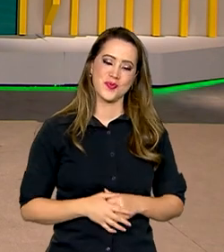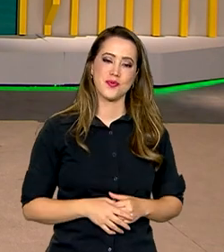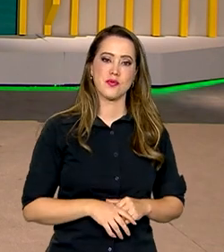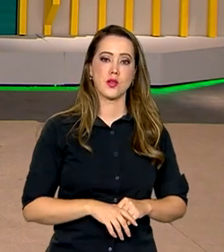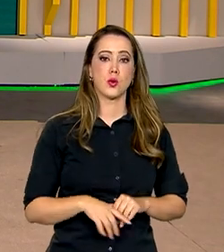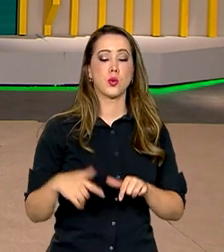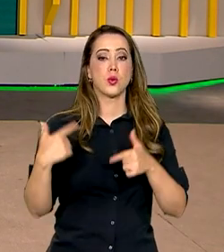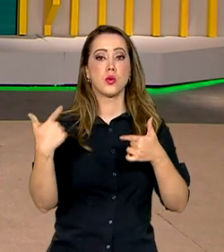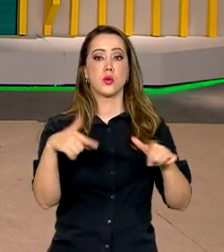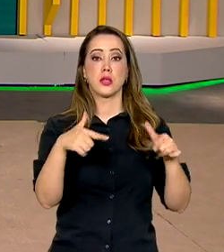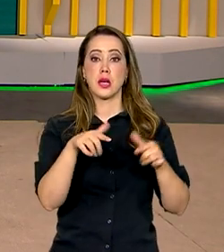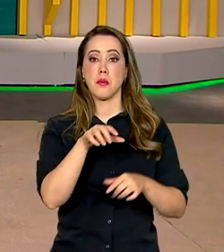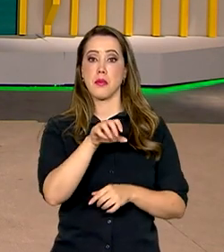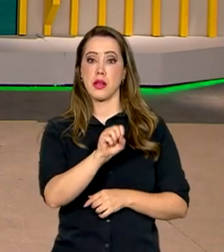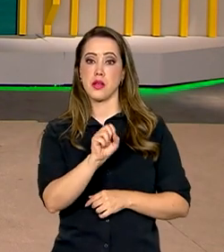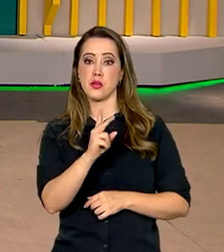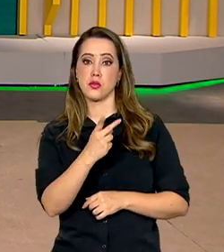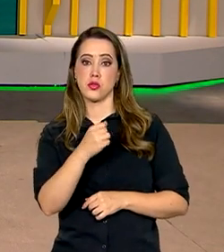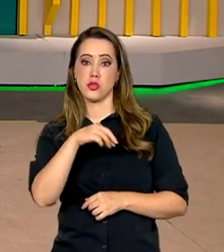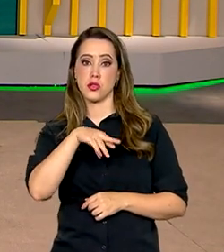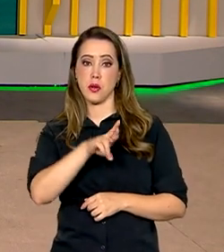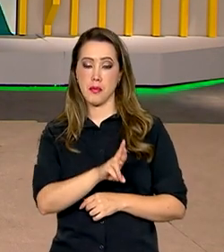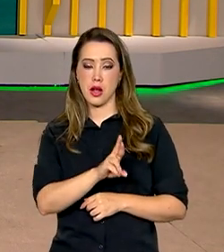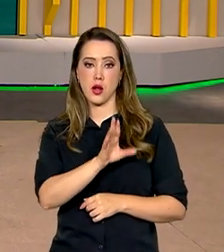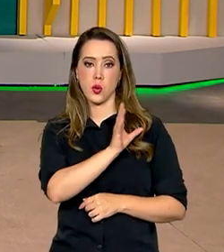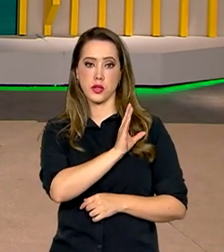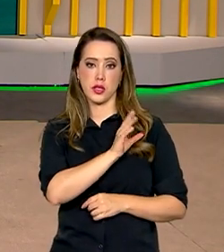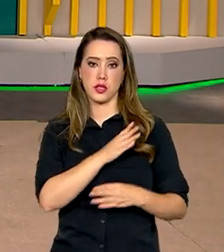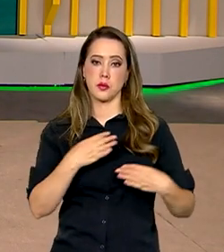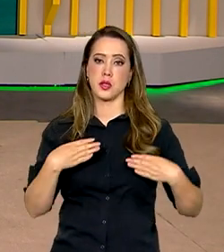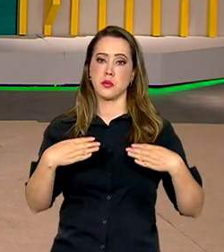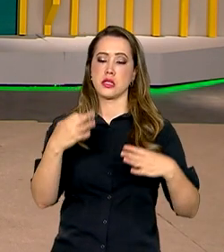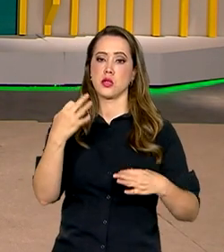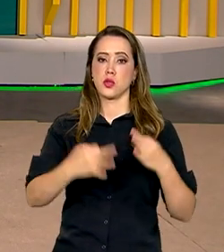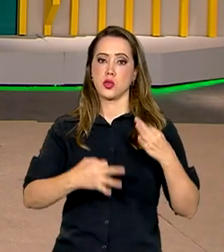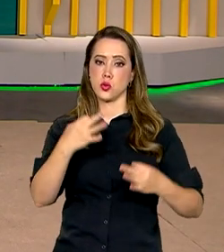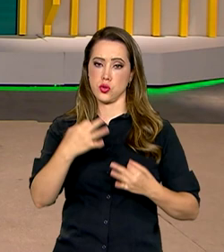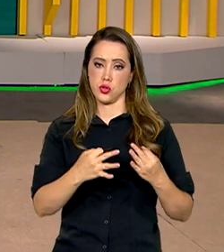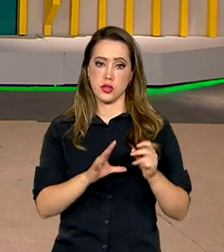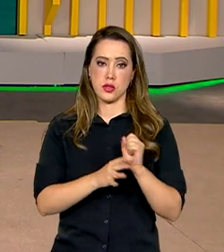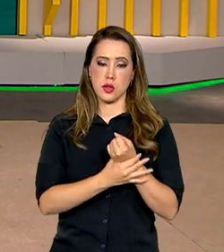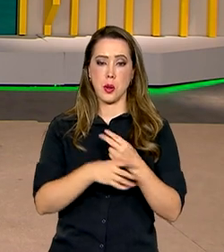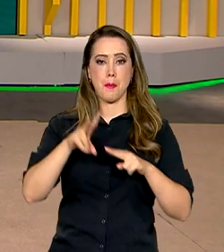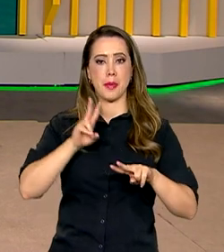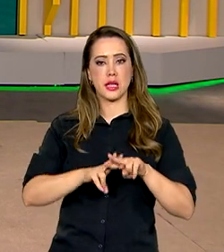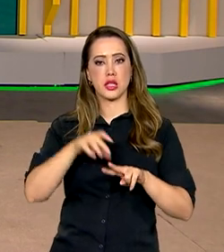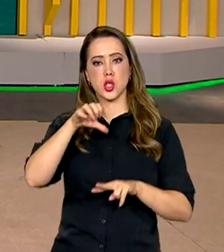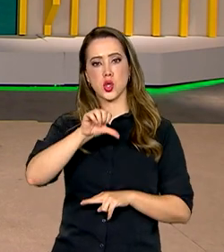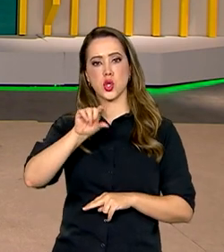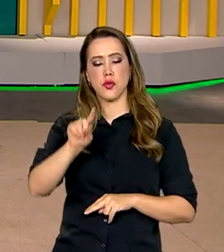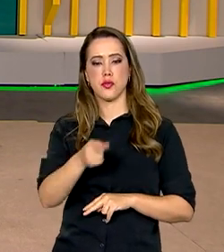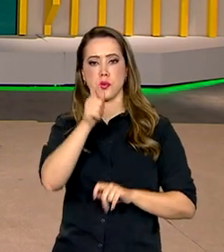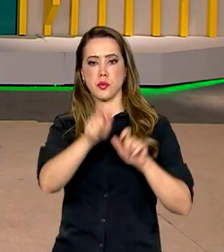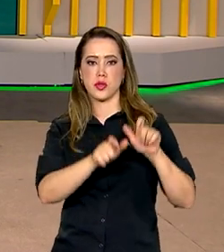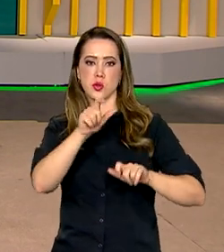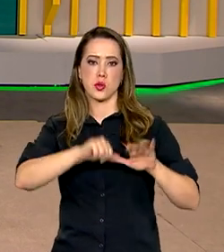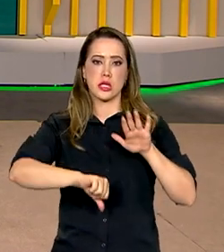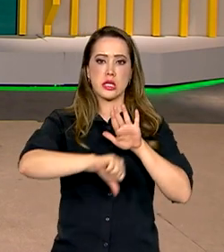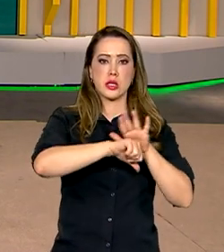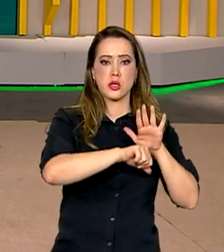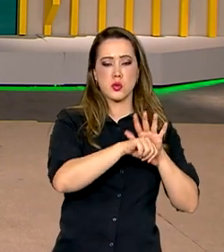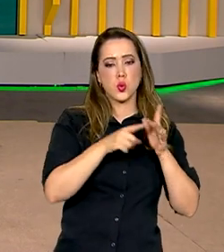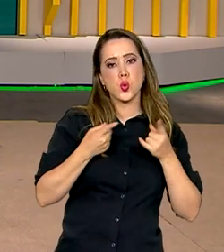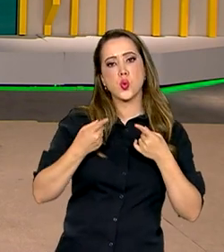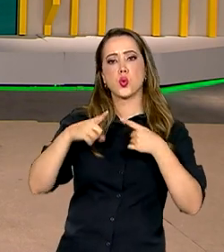A Operação Chamar, coordenada pelo Ministério da Justiça e Segurança Pública, prendeu cerca de 9 mil pessoas por